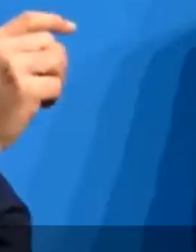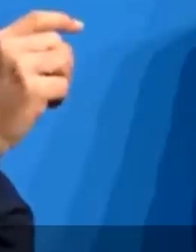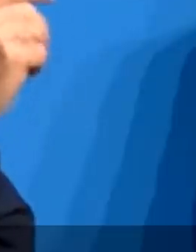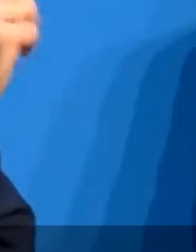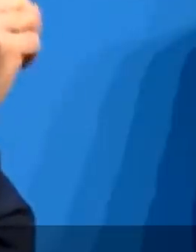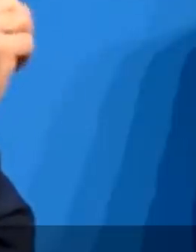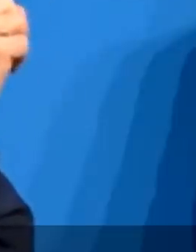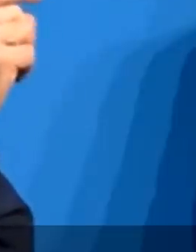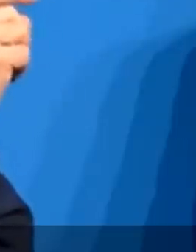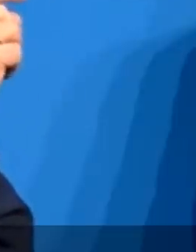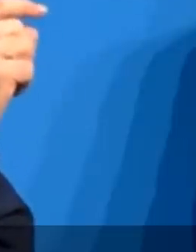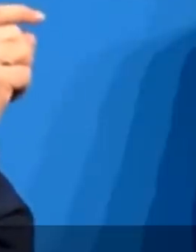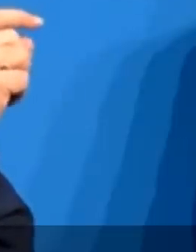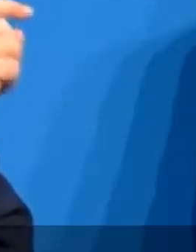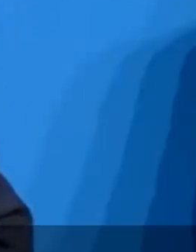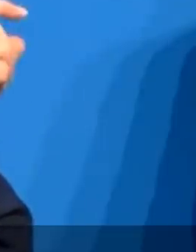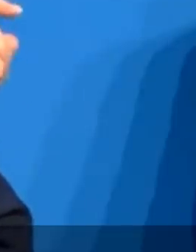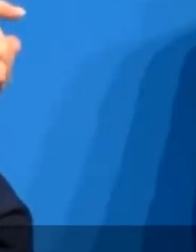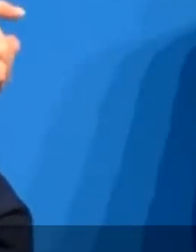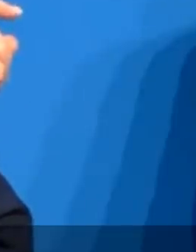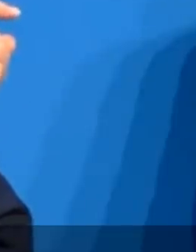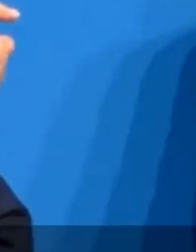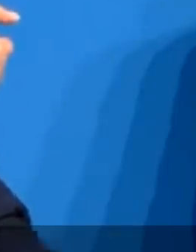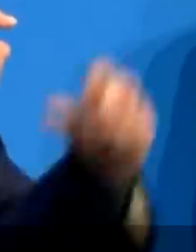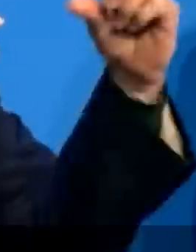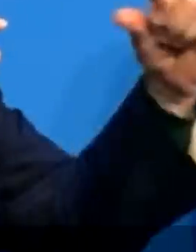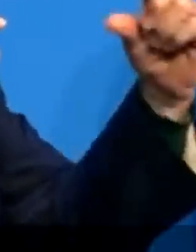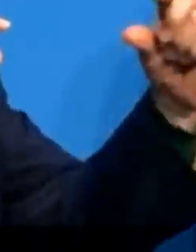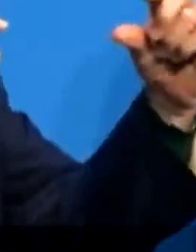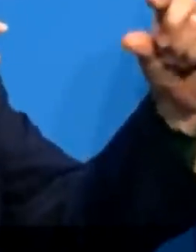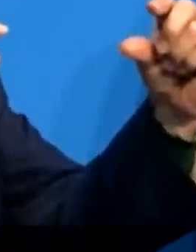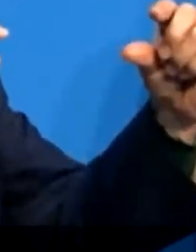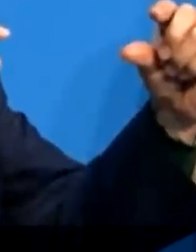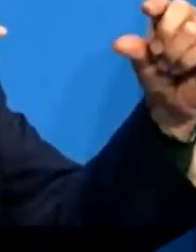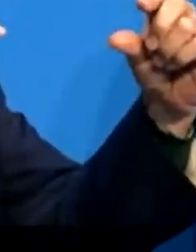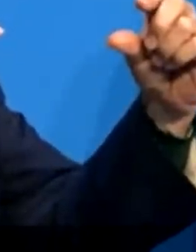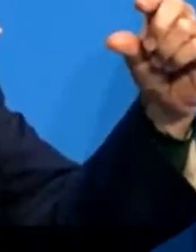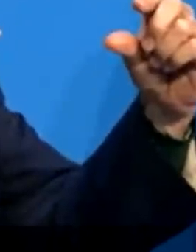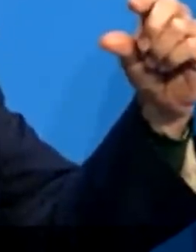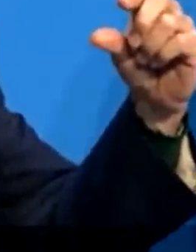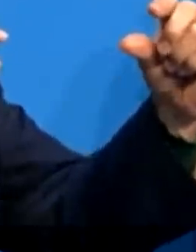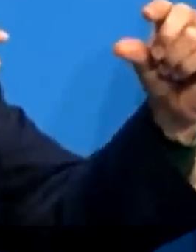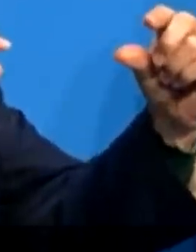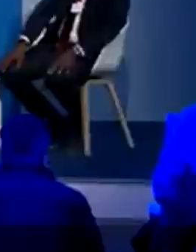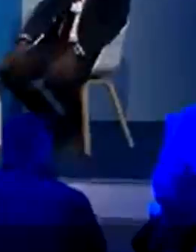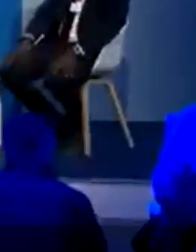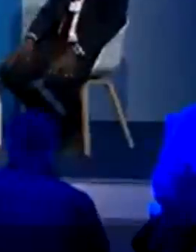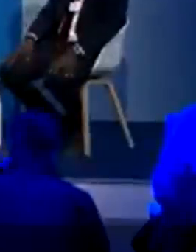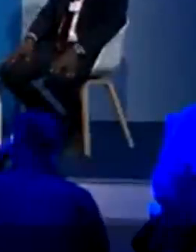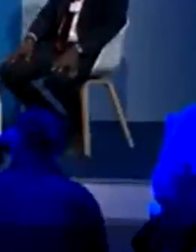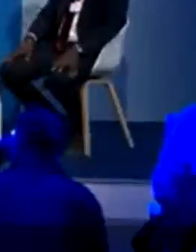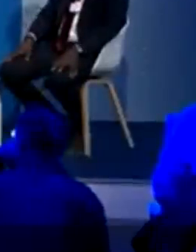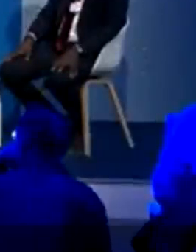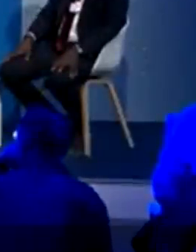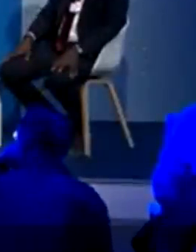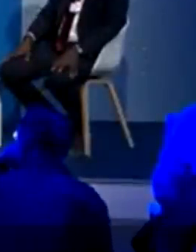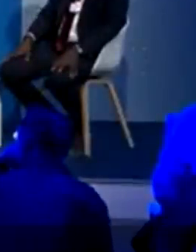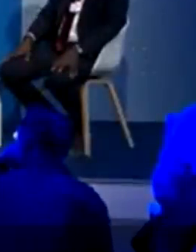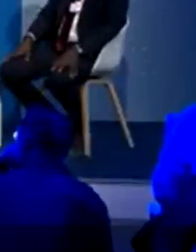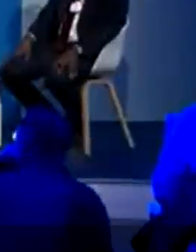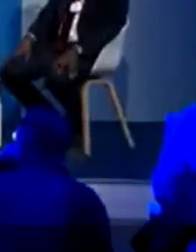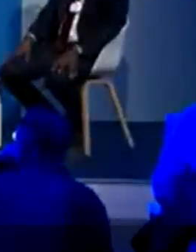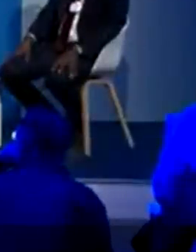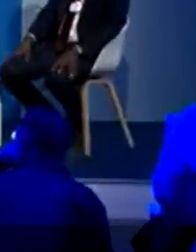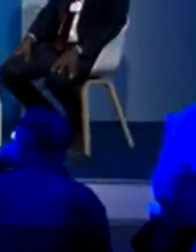costumamos trade 2 bilhões a ano com a França e 2 bilhões a ano com a China no início do século.